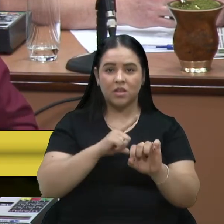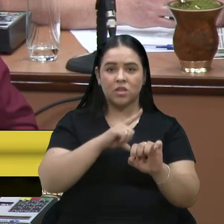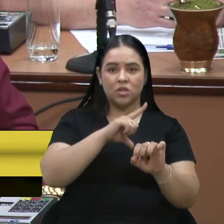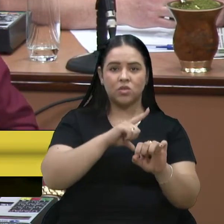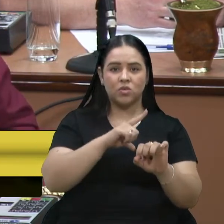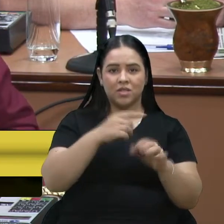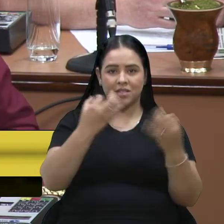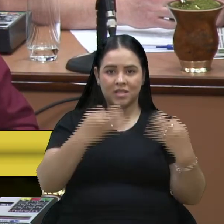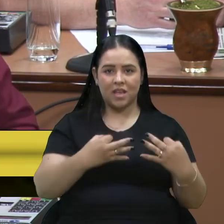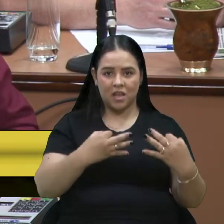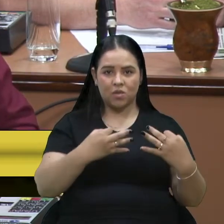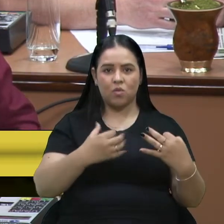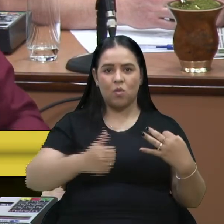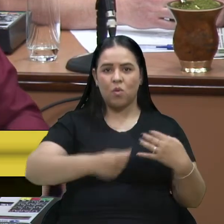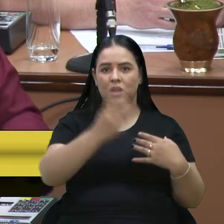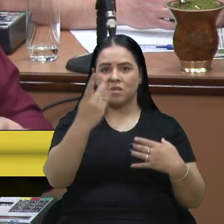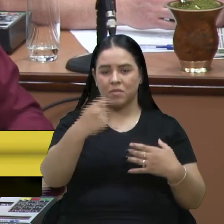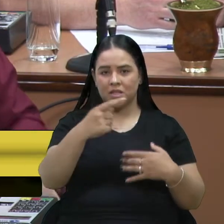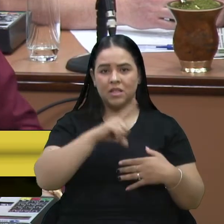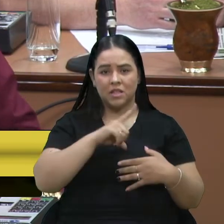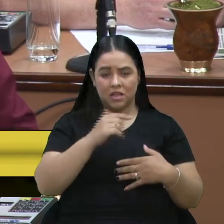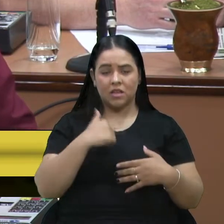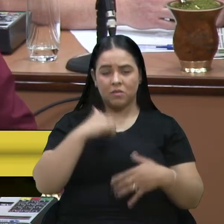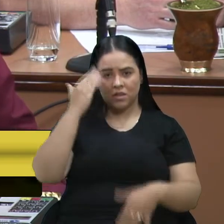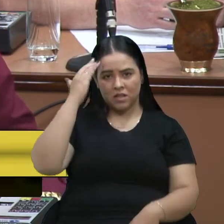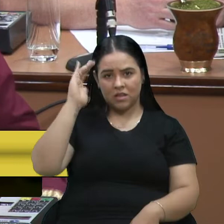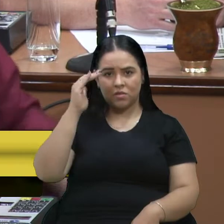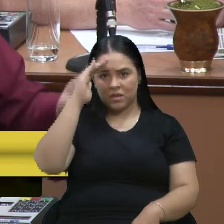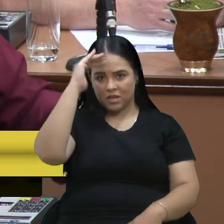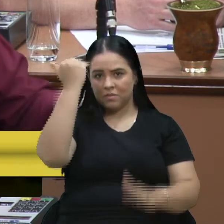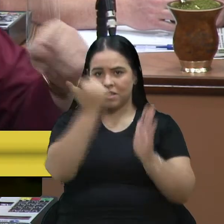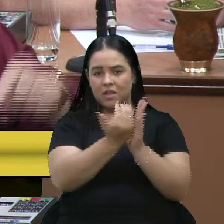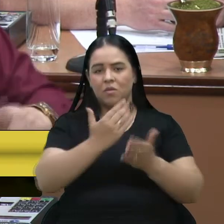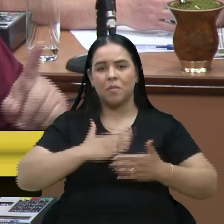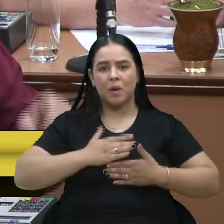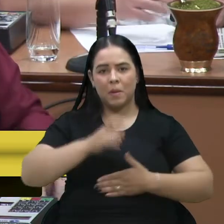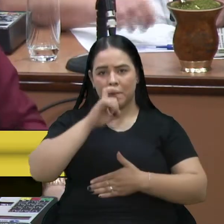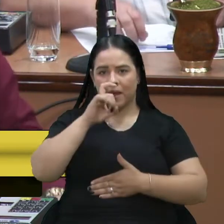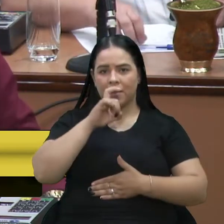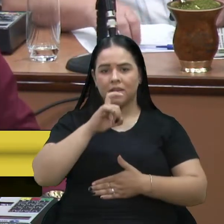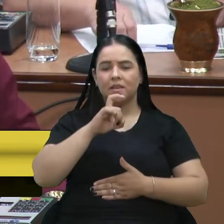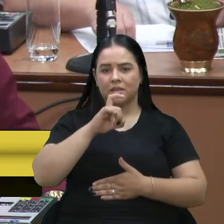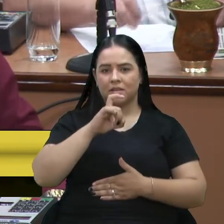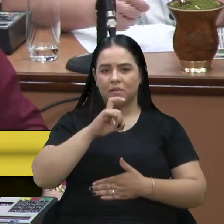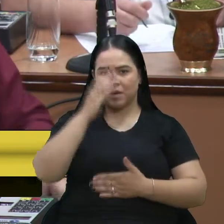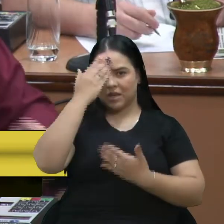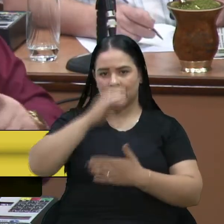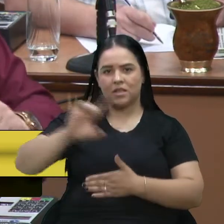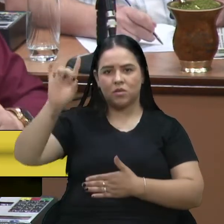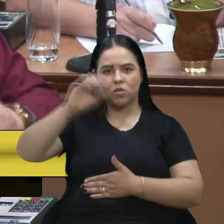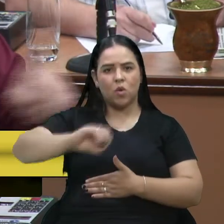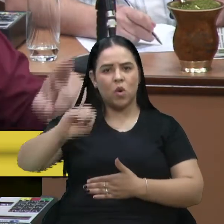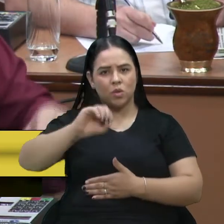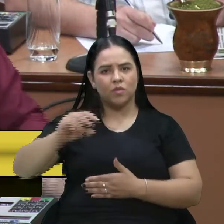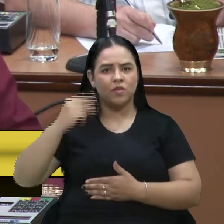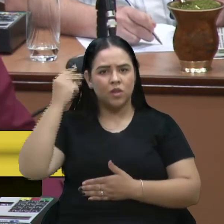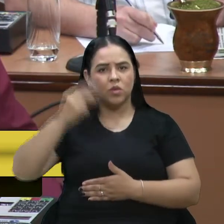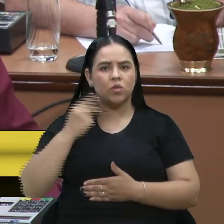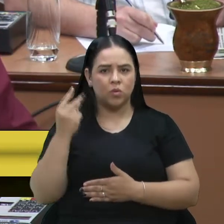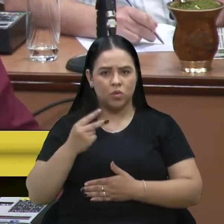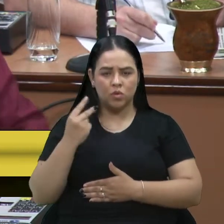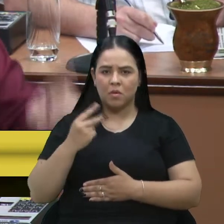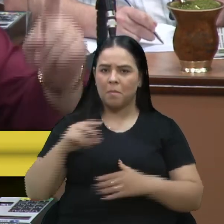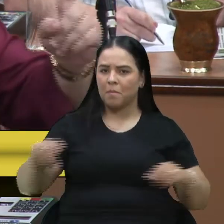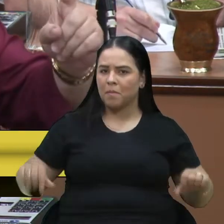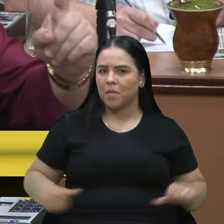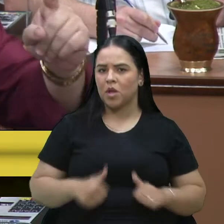porque entendo assim. E foi respeitada pelo meu pai que graças a Deus além de ser um ótimo vereador foi um dos melhores coordenadores